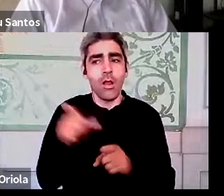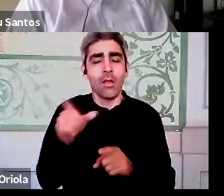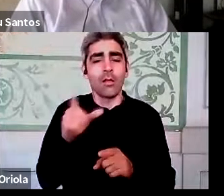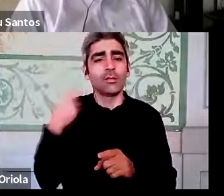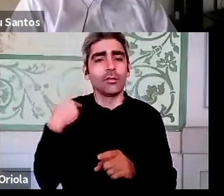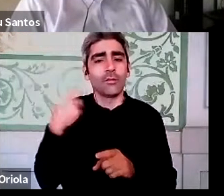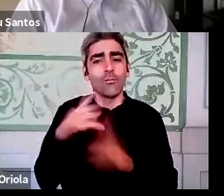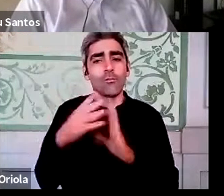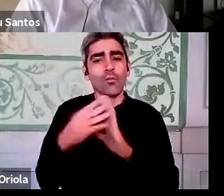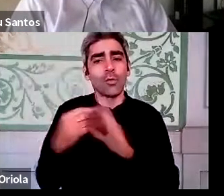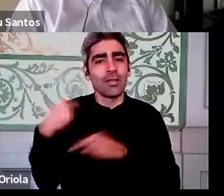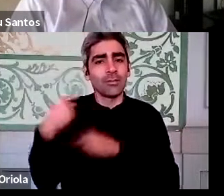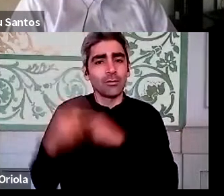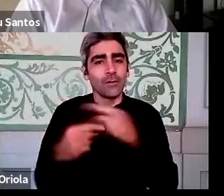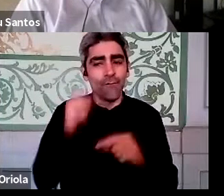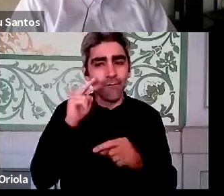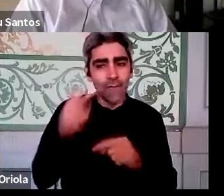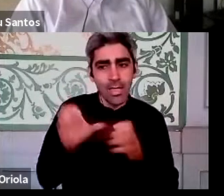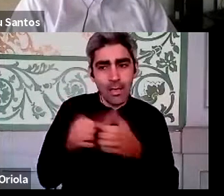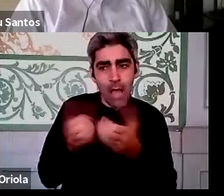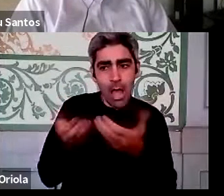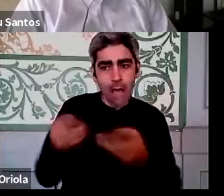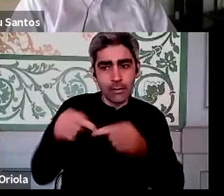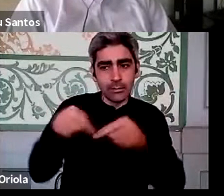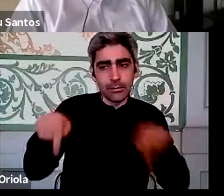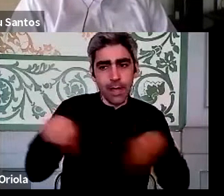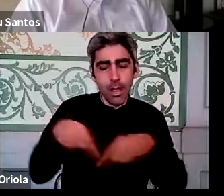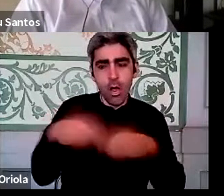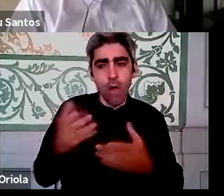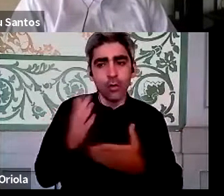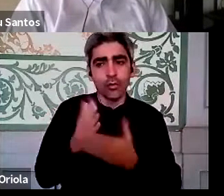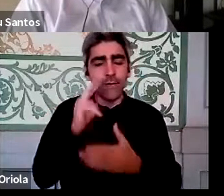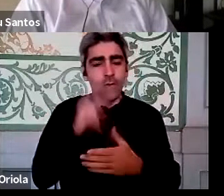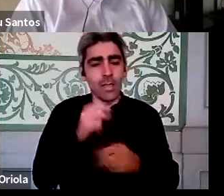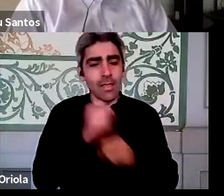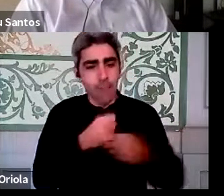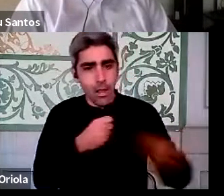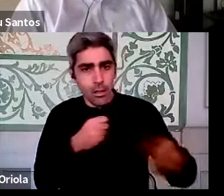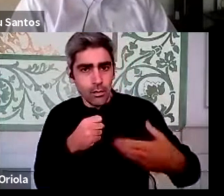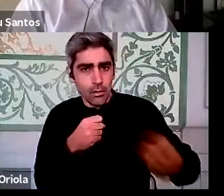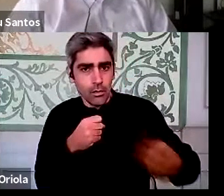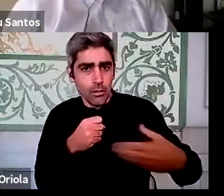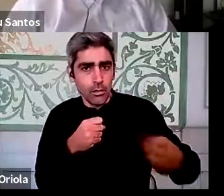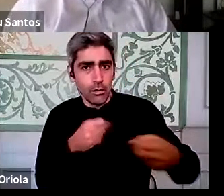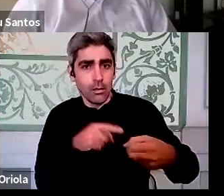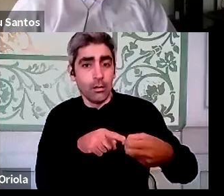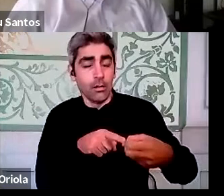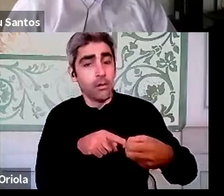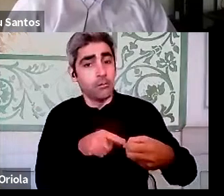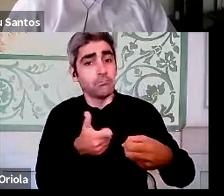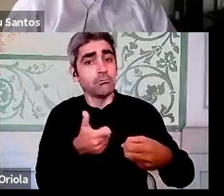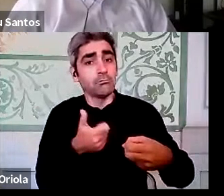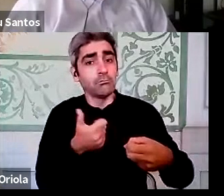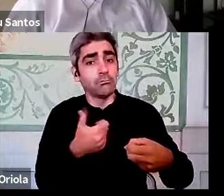o chefe está em cima da equipa, está a vê-los na sala, passou a estar a ver apenas o trabalho que eles realizam, passou provavelmente a estar muito mais